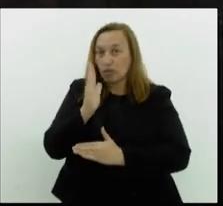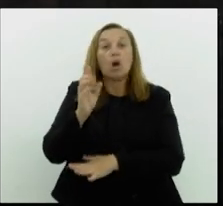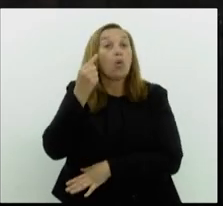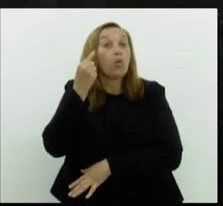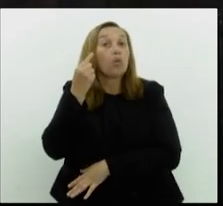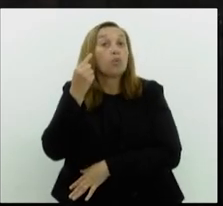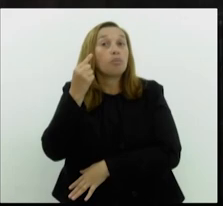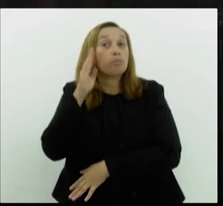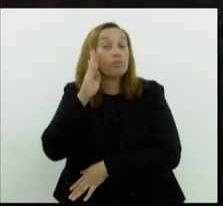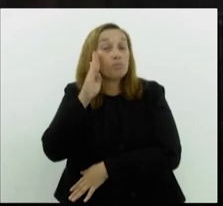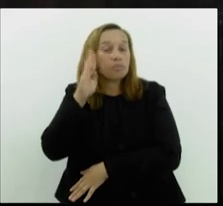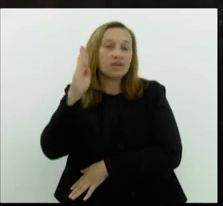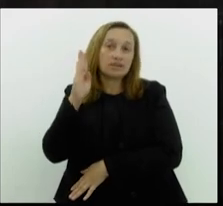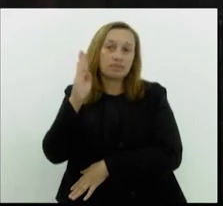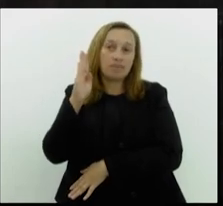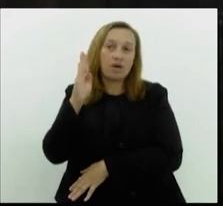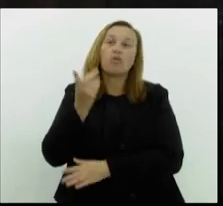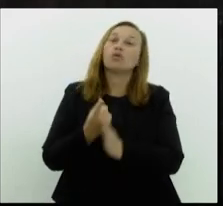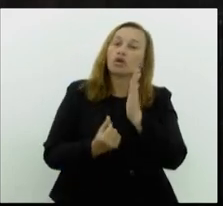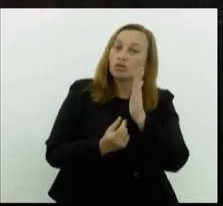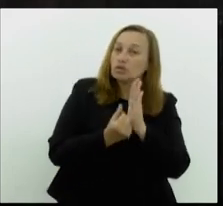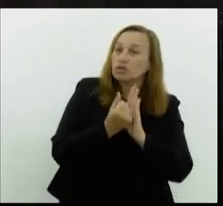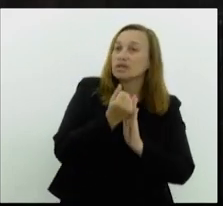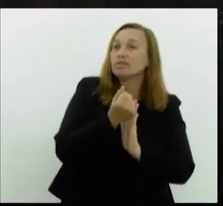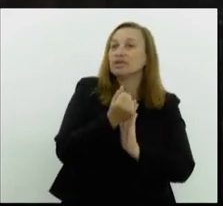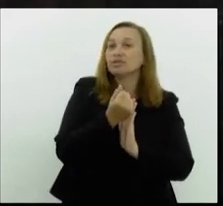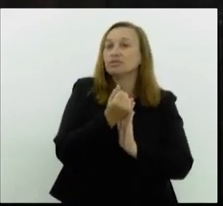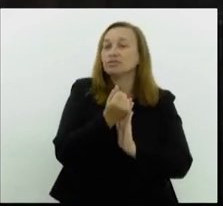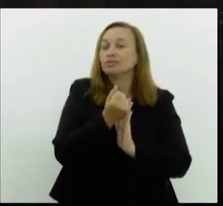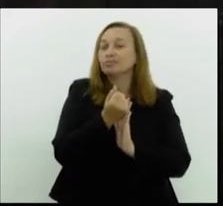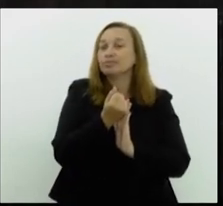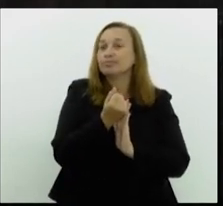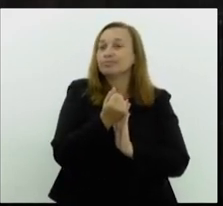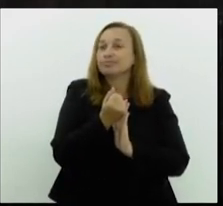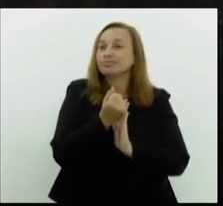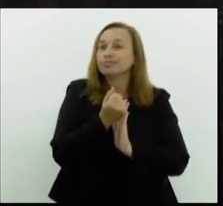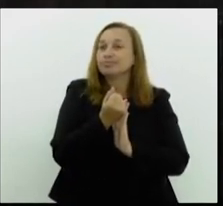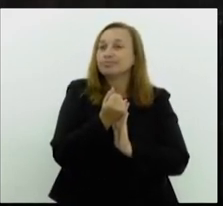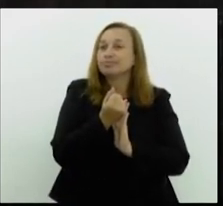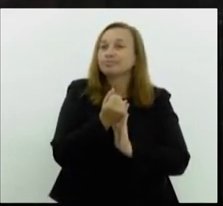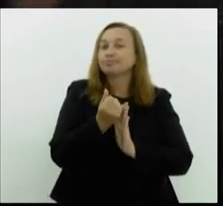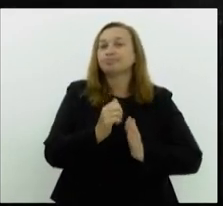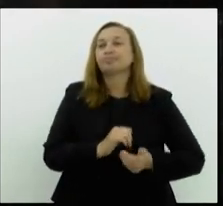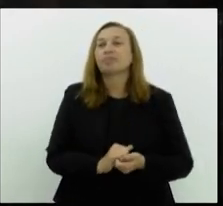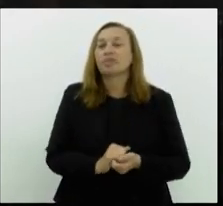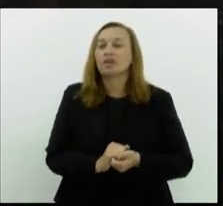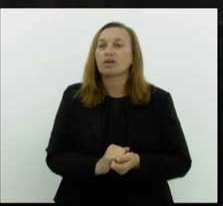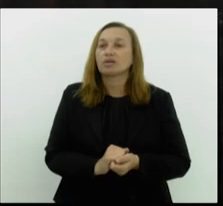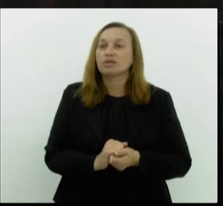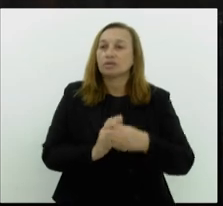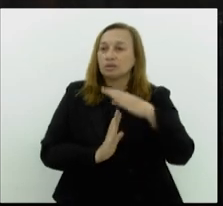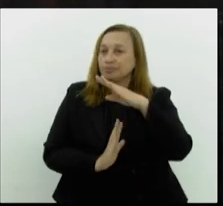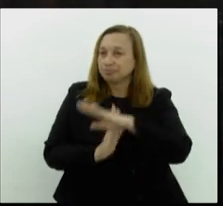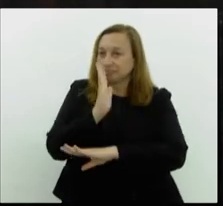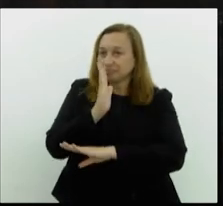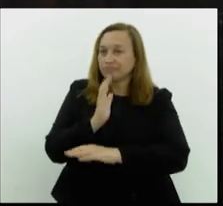é que os orçamentos sejam superavitários,